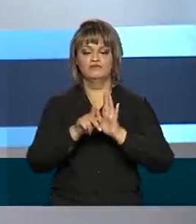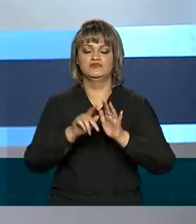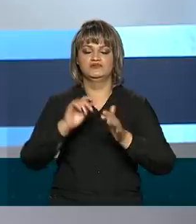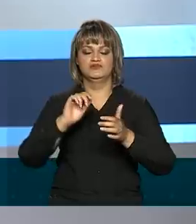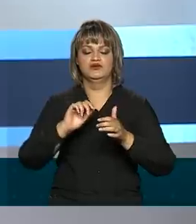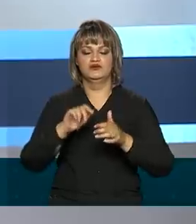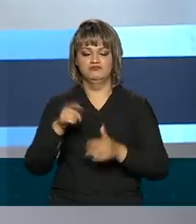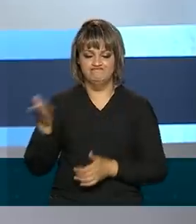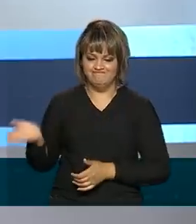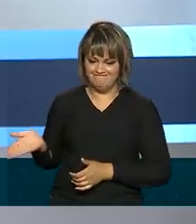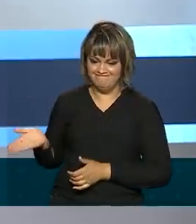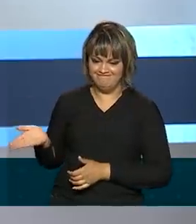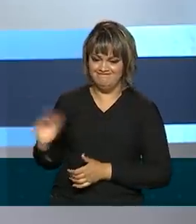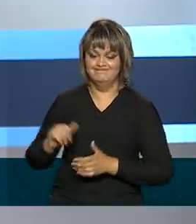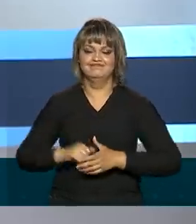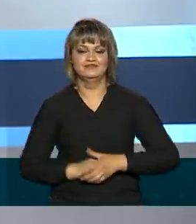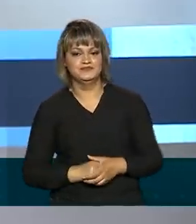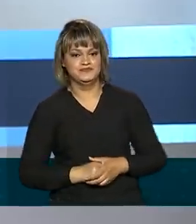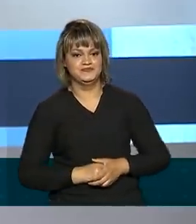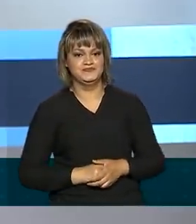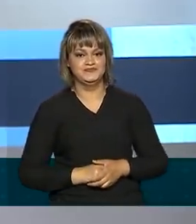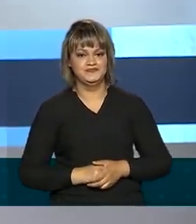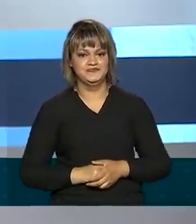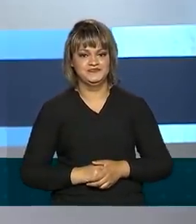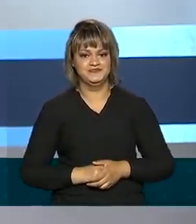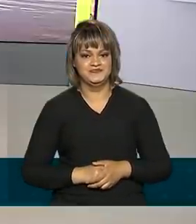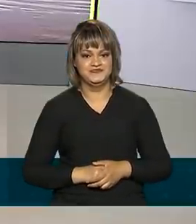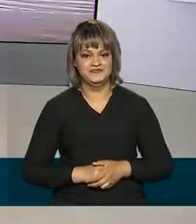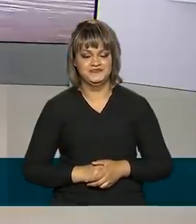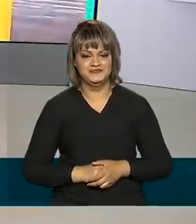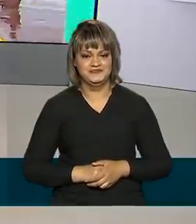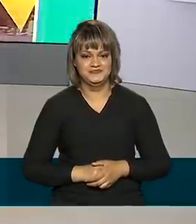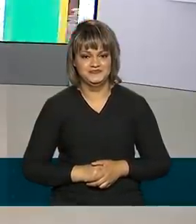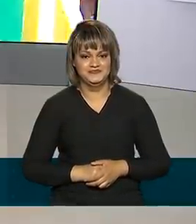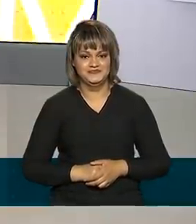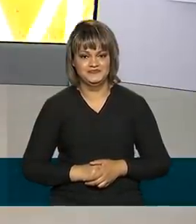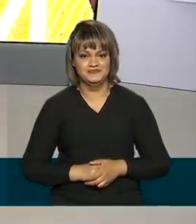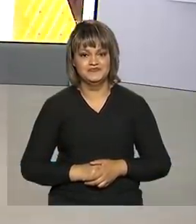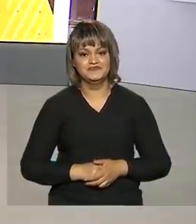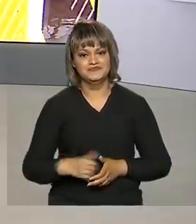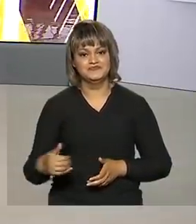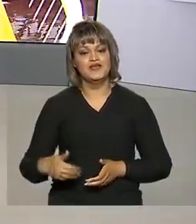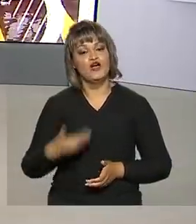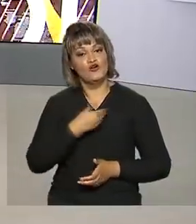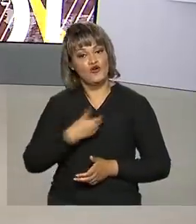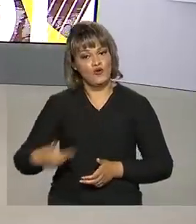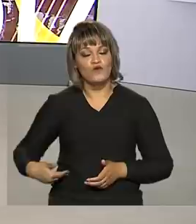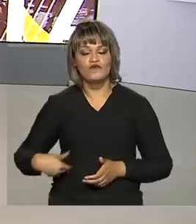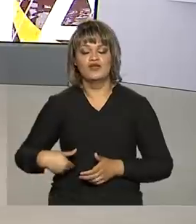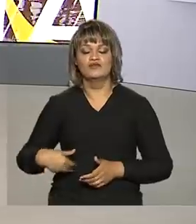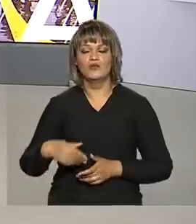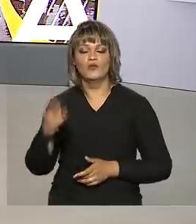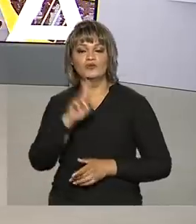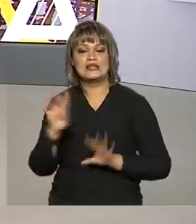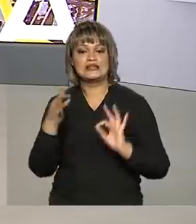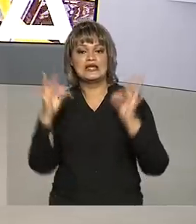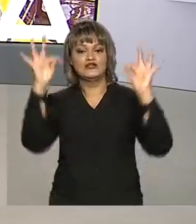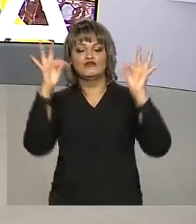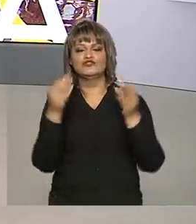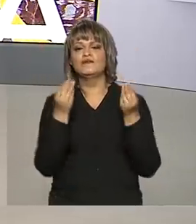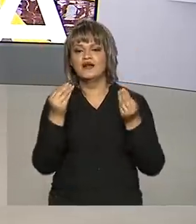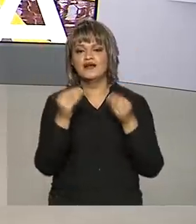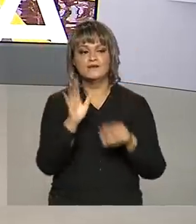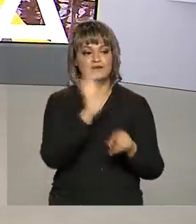Surdos. O endereço é esse que aparece aí na sua tela. O governo está recorrendo à tecnologia para ajudar